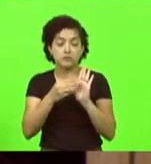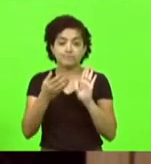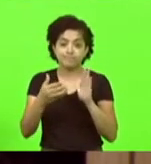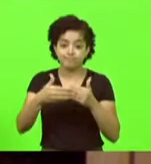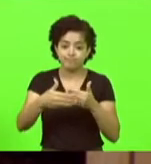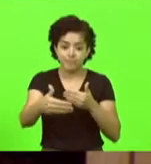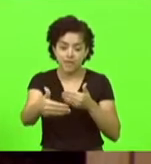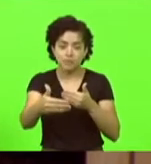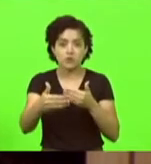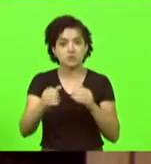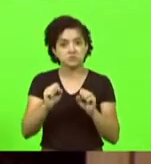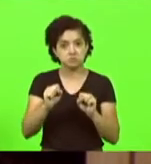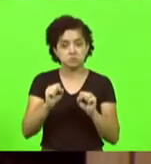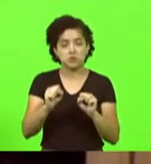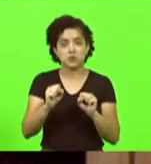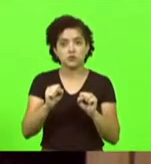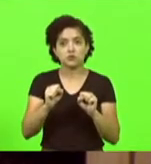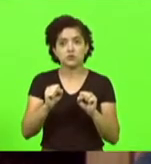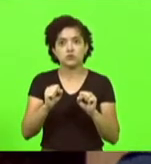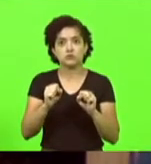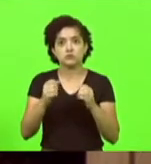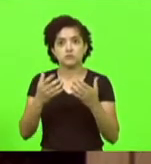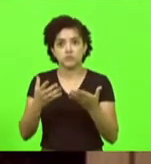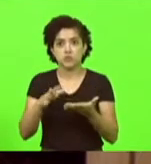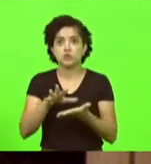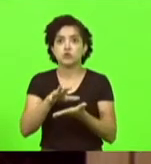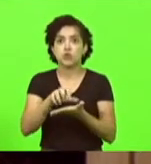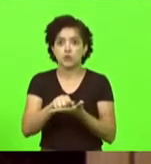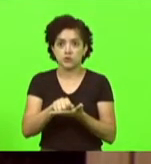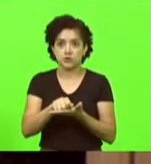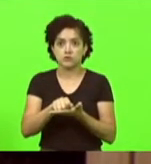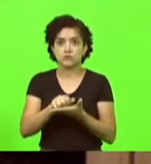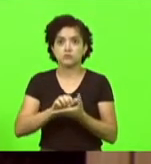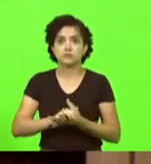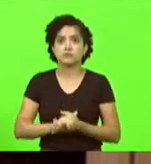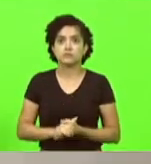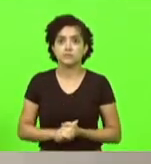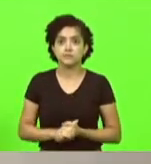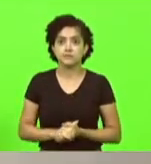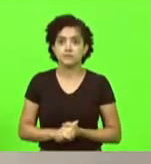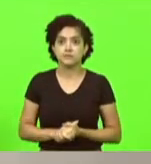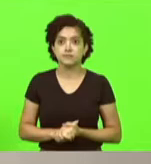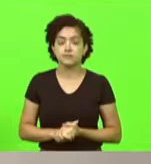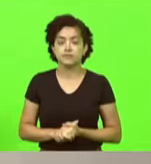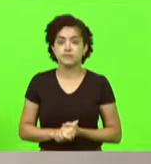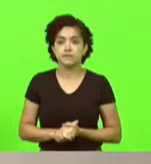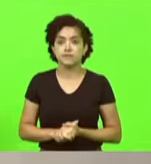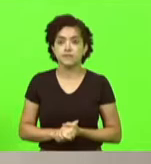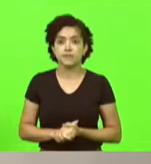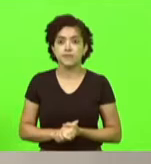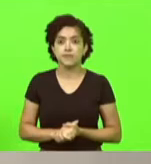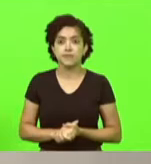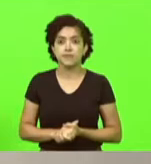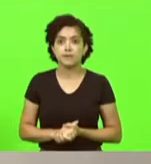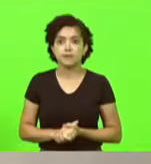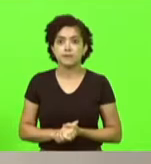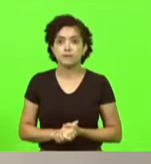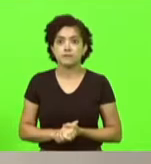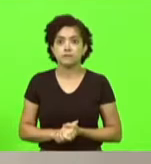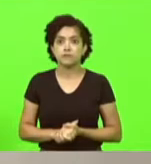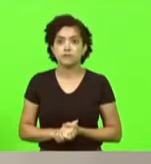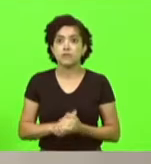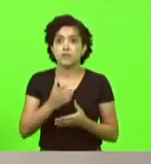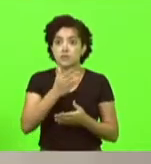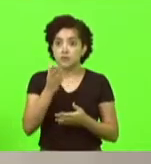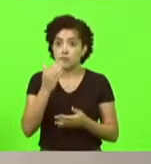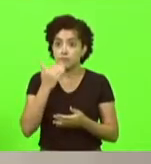próxima composição. Era apenas um registro, deputado Ivan Nats. Obrigado, deputada Paulinha. Eu pediria aos senhores deputados